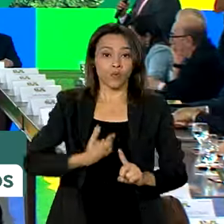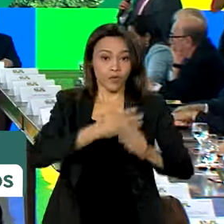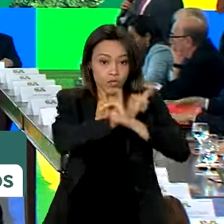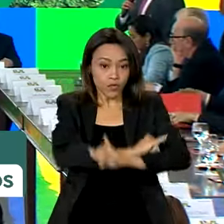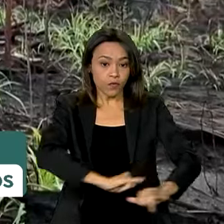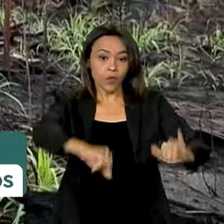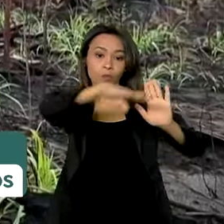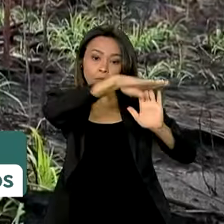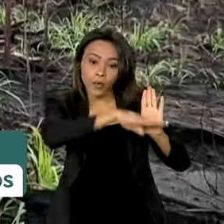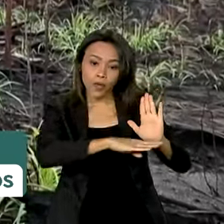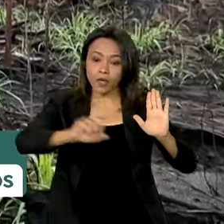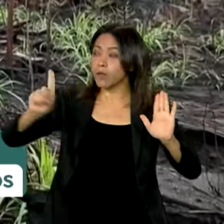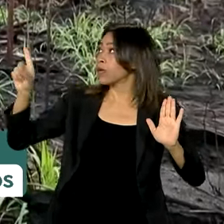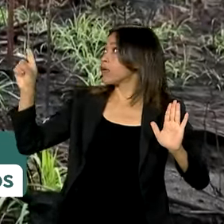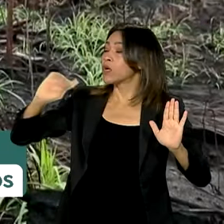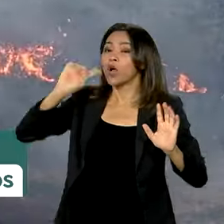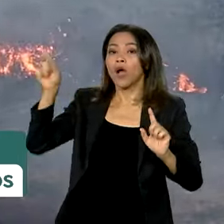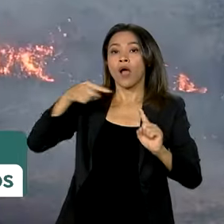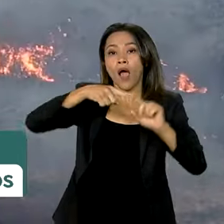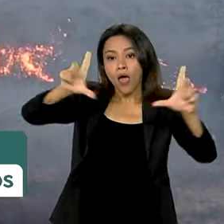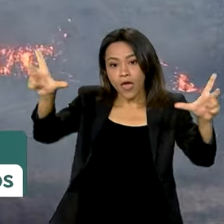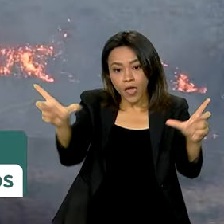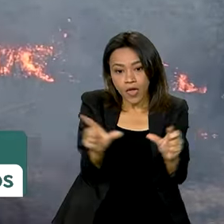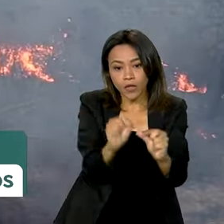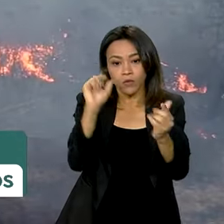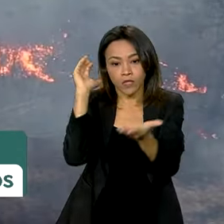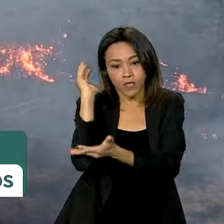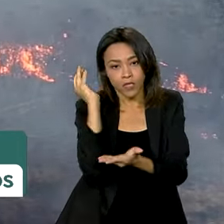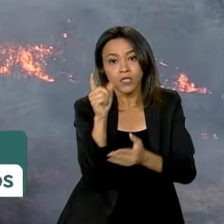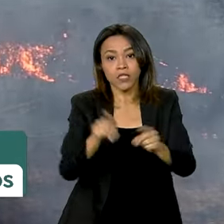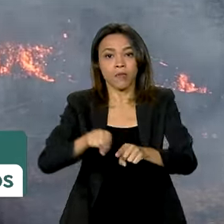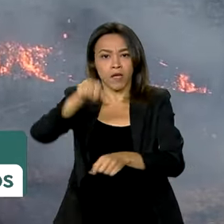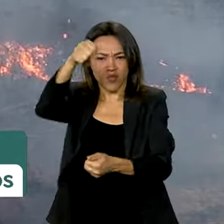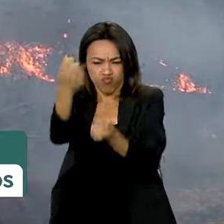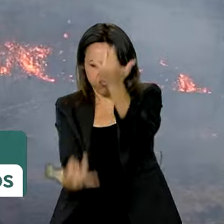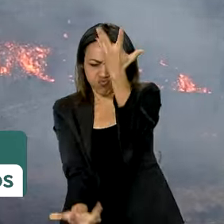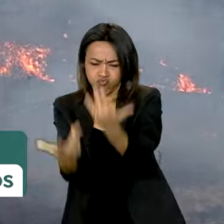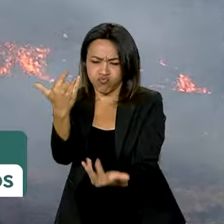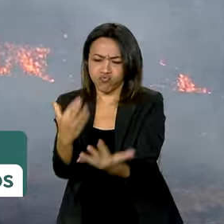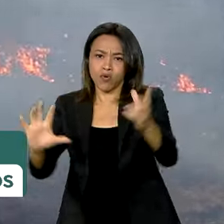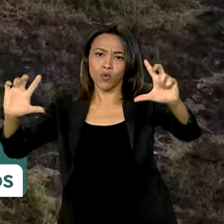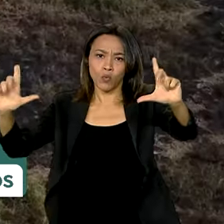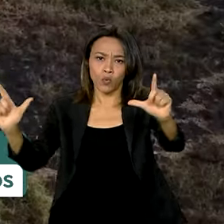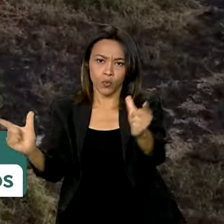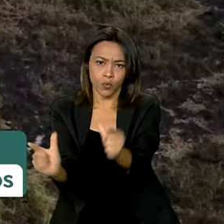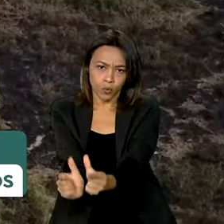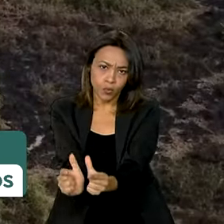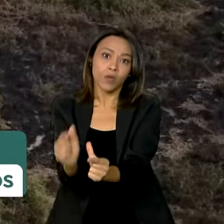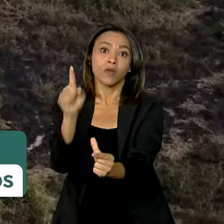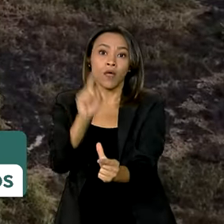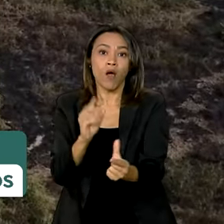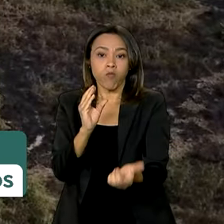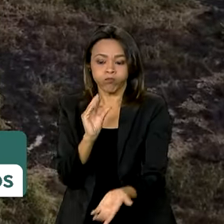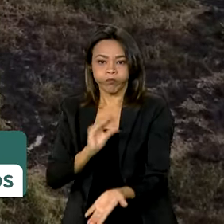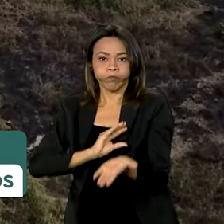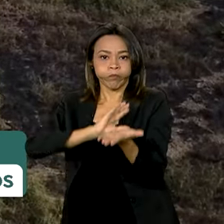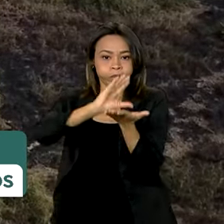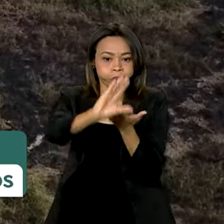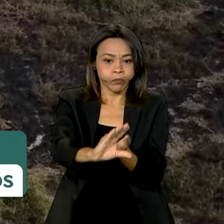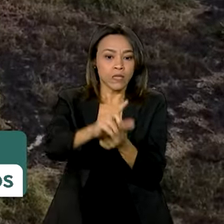com Municípios pela Redução do Desmatamento e Incêndios Florestais na Amazônia, com investimentos de